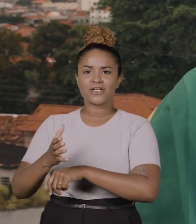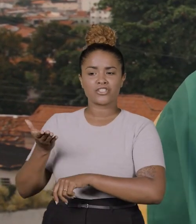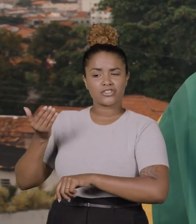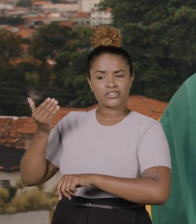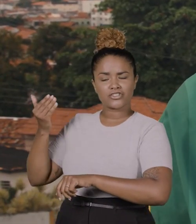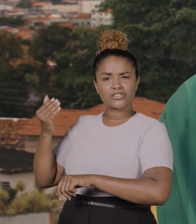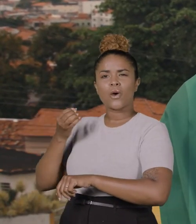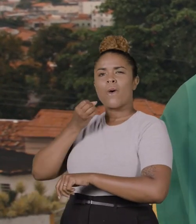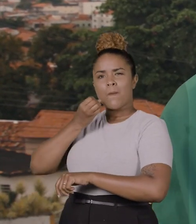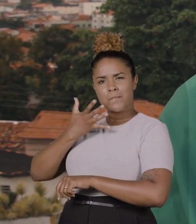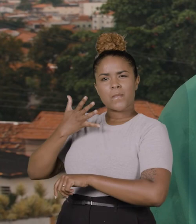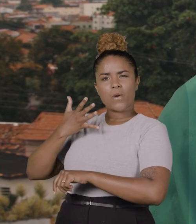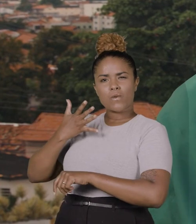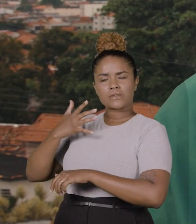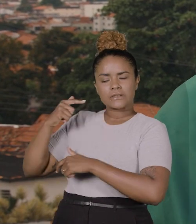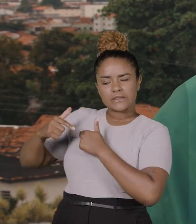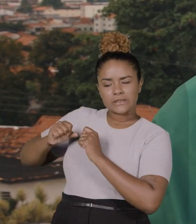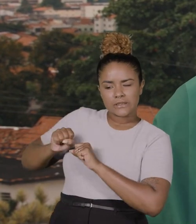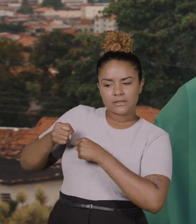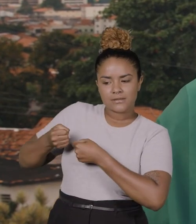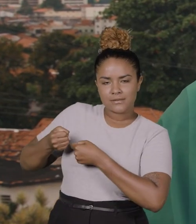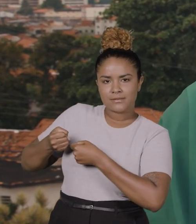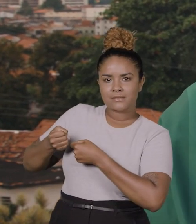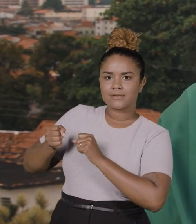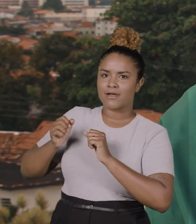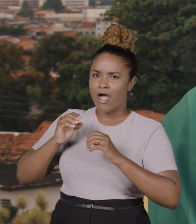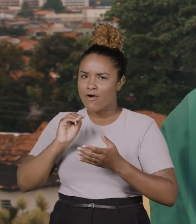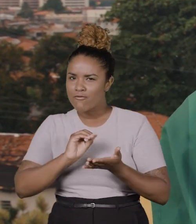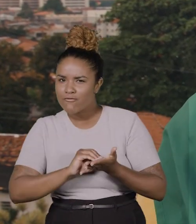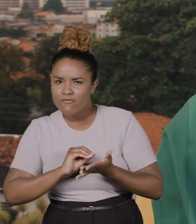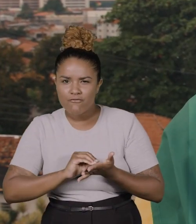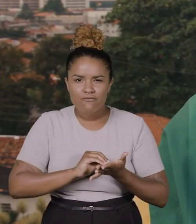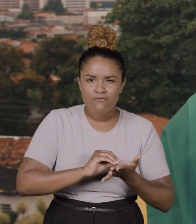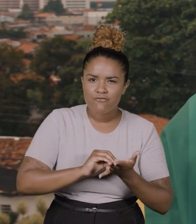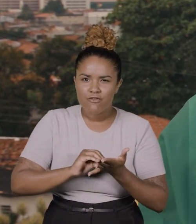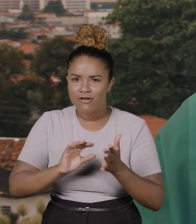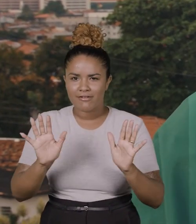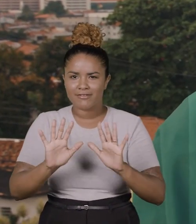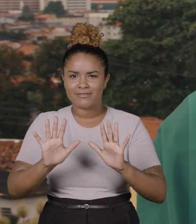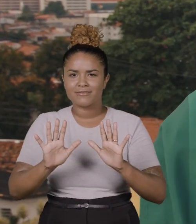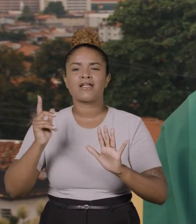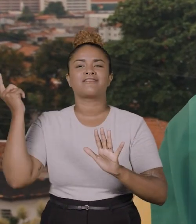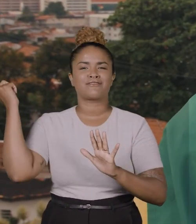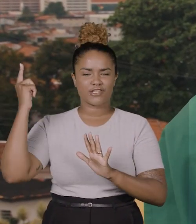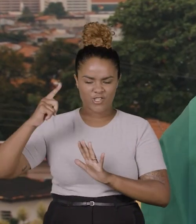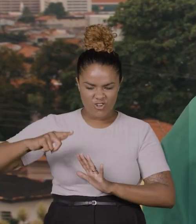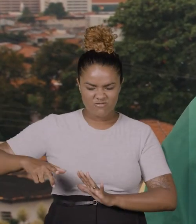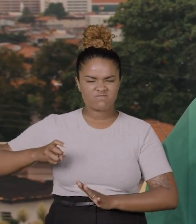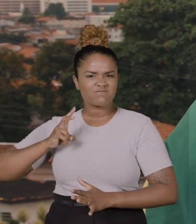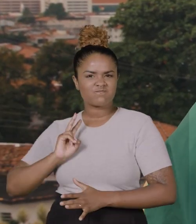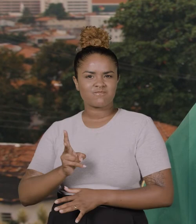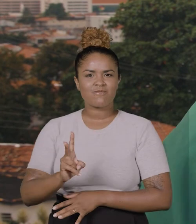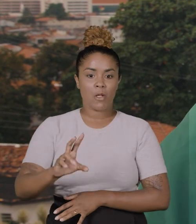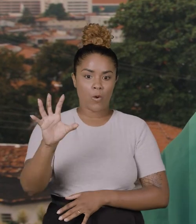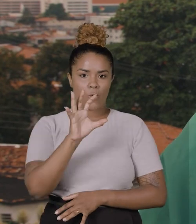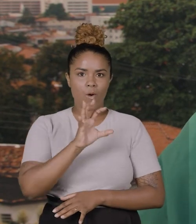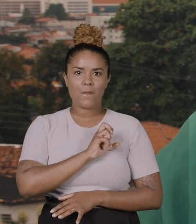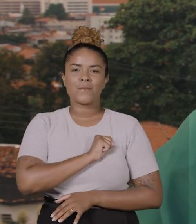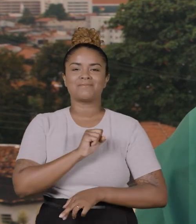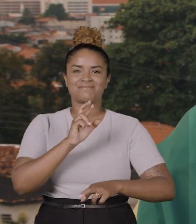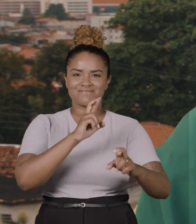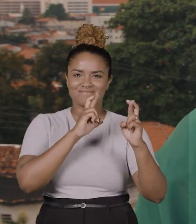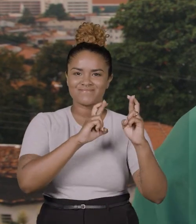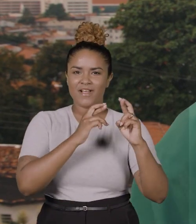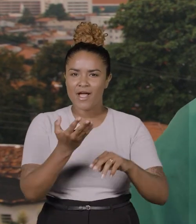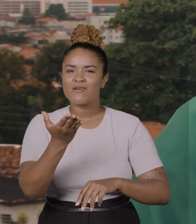Já vivemos bons tempos com DEDA e não vai faltar disposição e trabalho para vivermos tudo de novo. Com amor